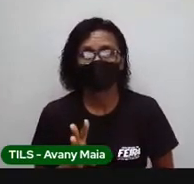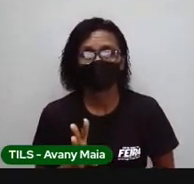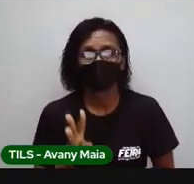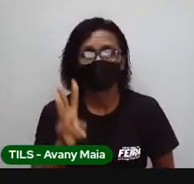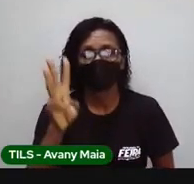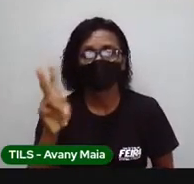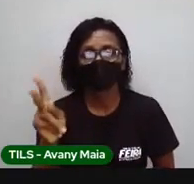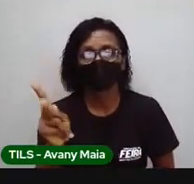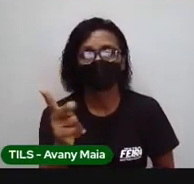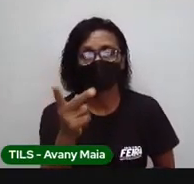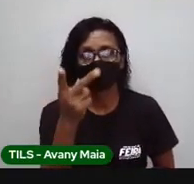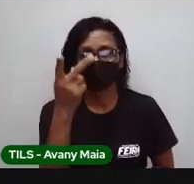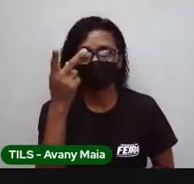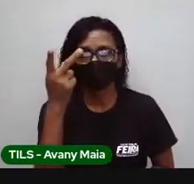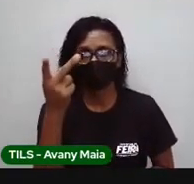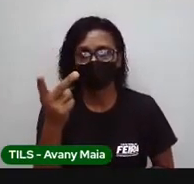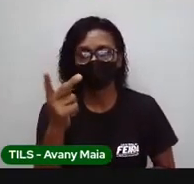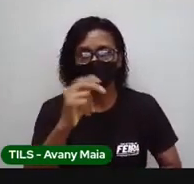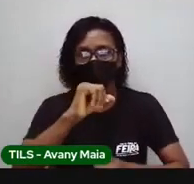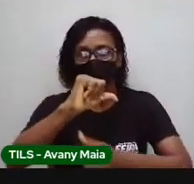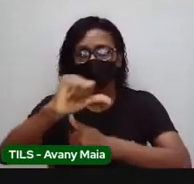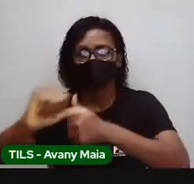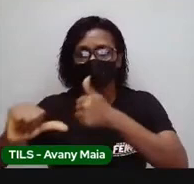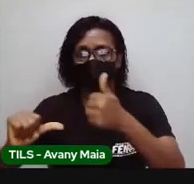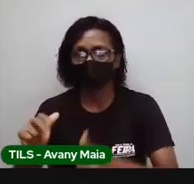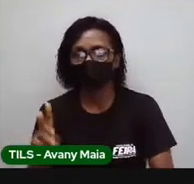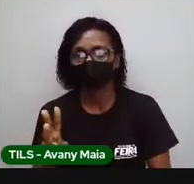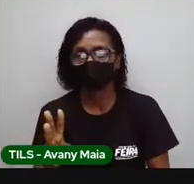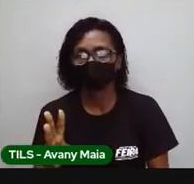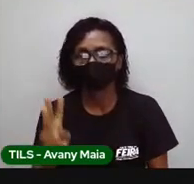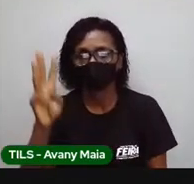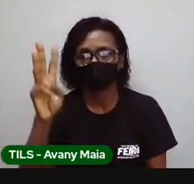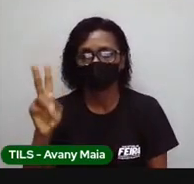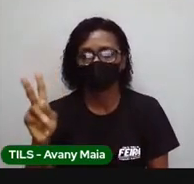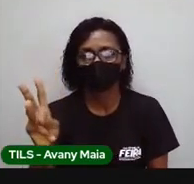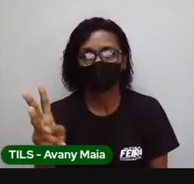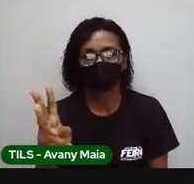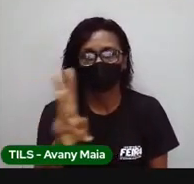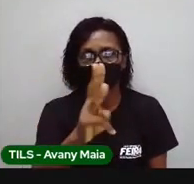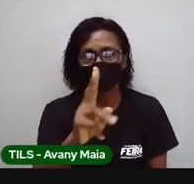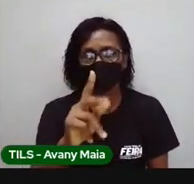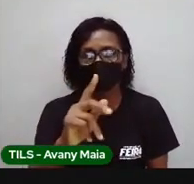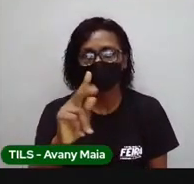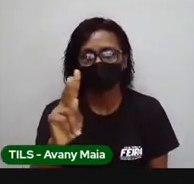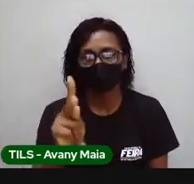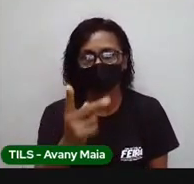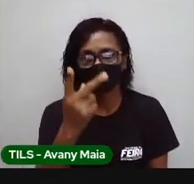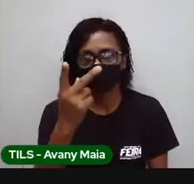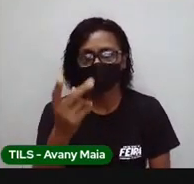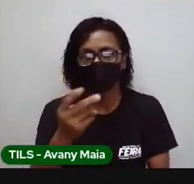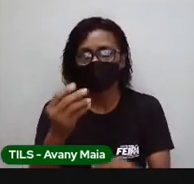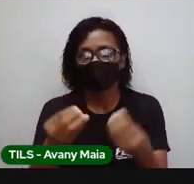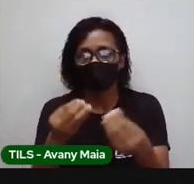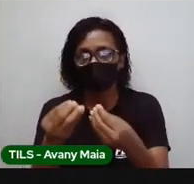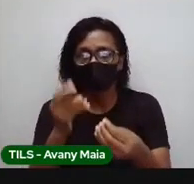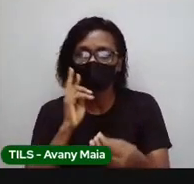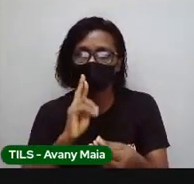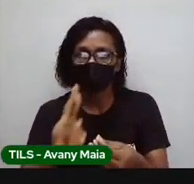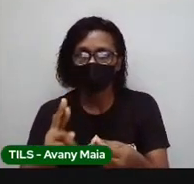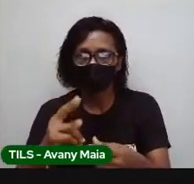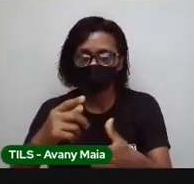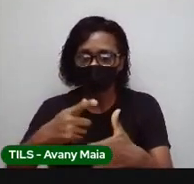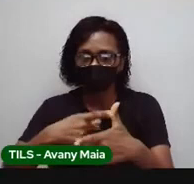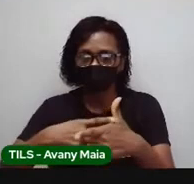para quilowatts, hora. só você também dividir por mil. Então, peguei o resultado